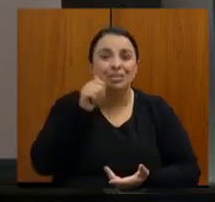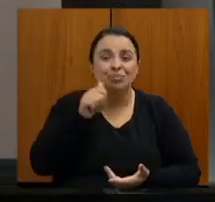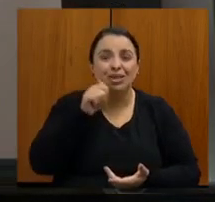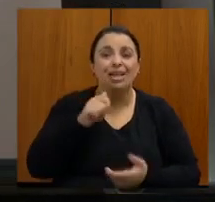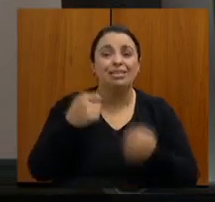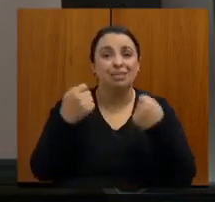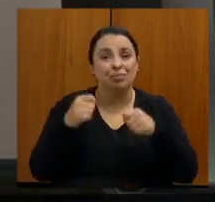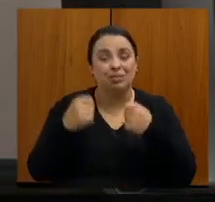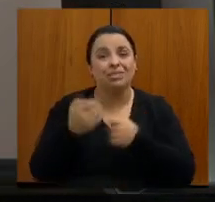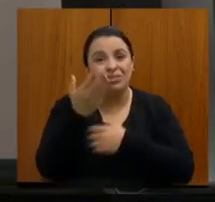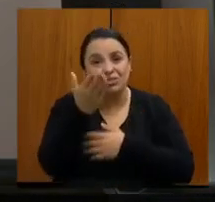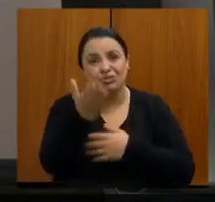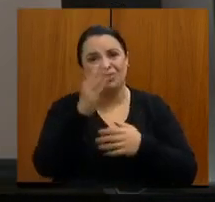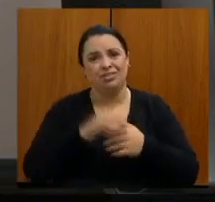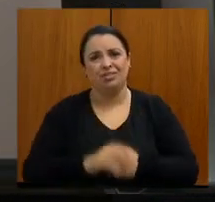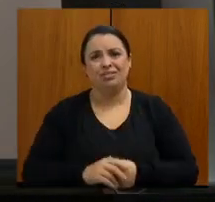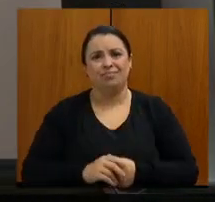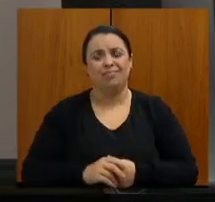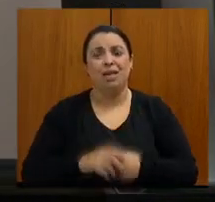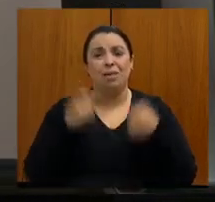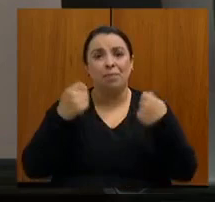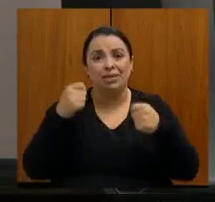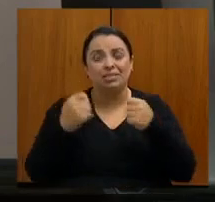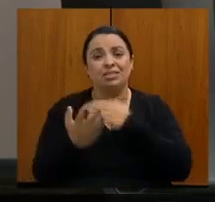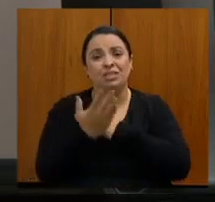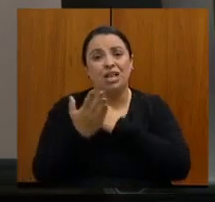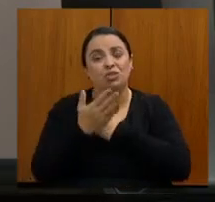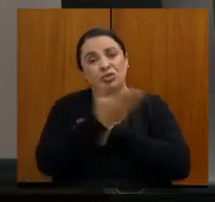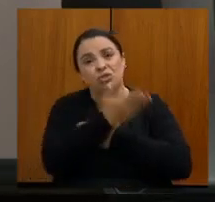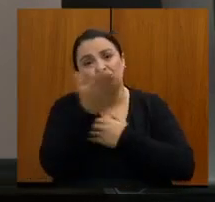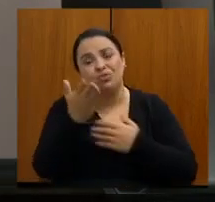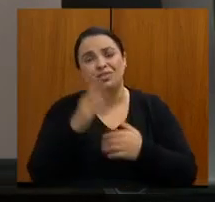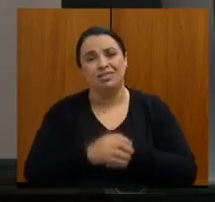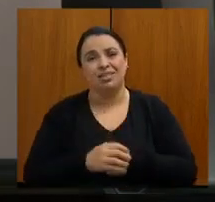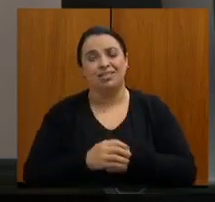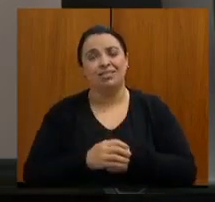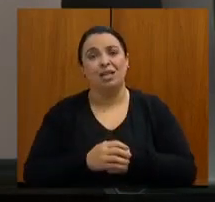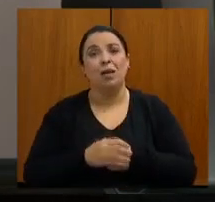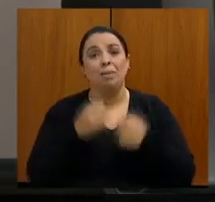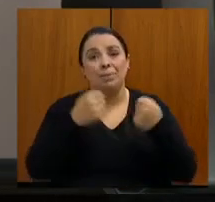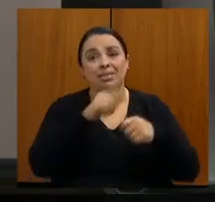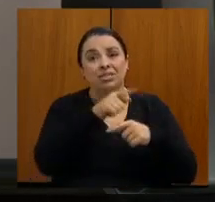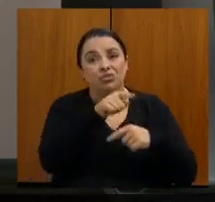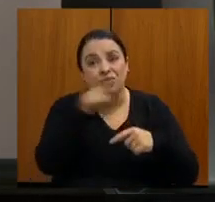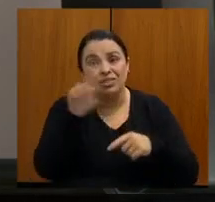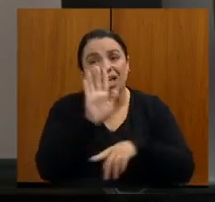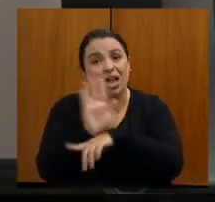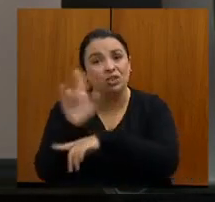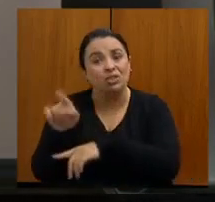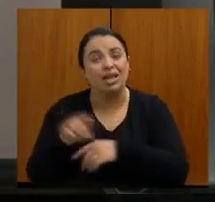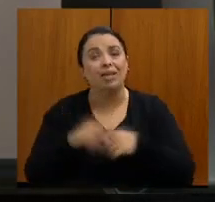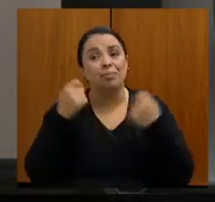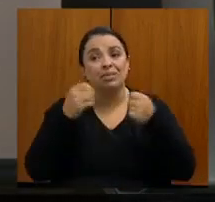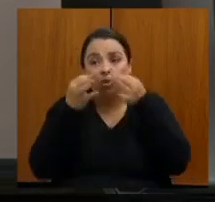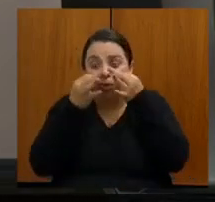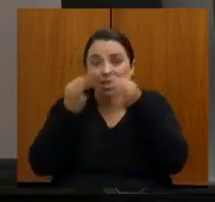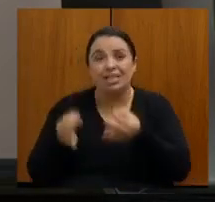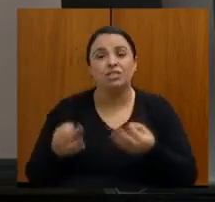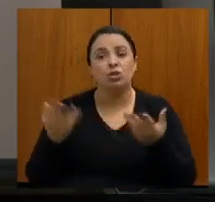de vocês, que precisam da ajuda, que precisam também da atenção de qualidade,